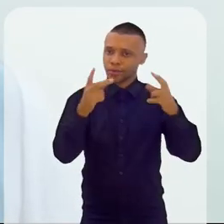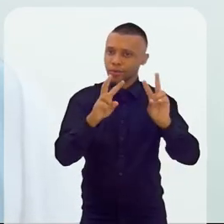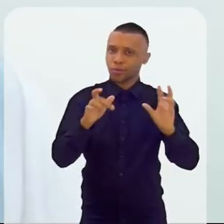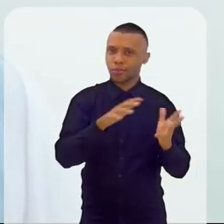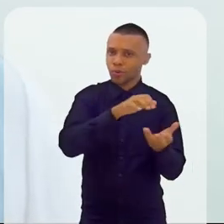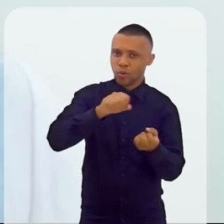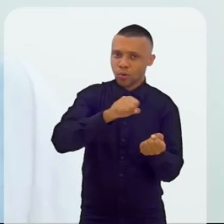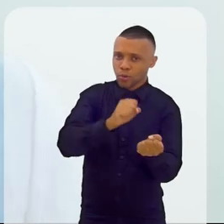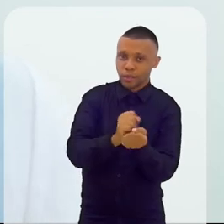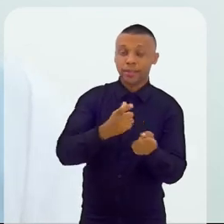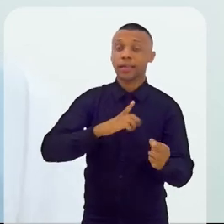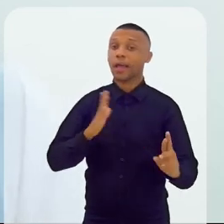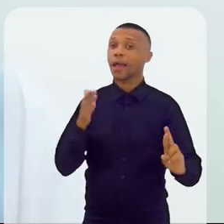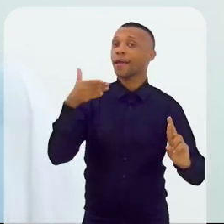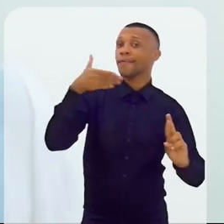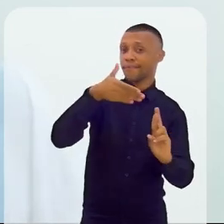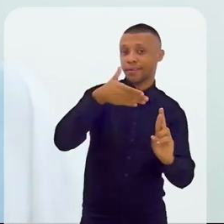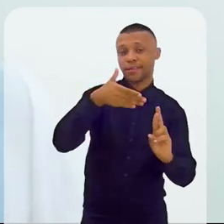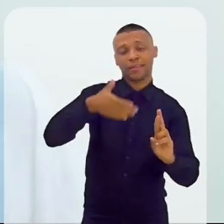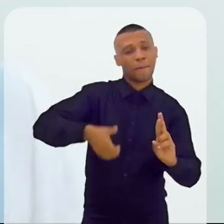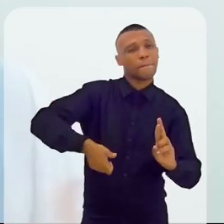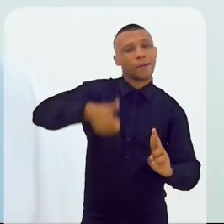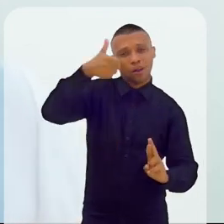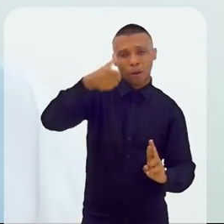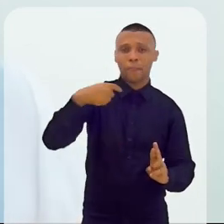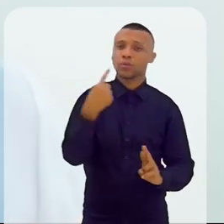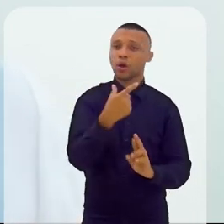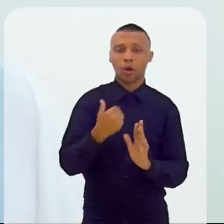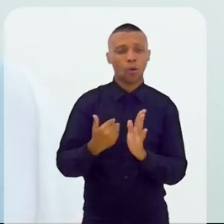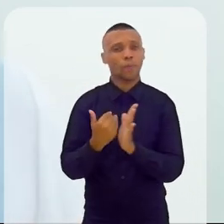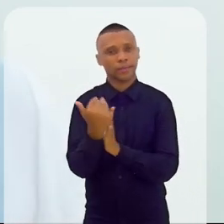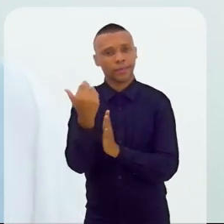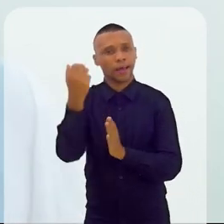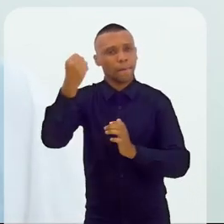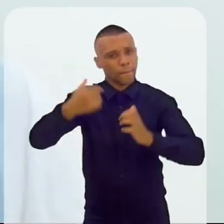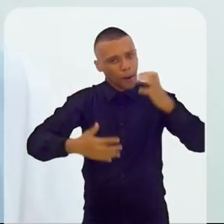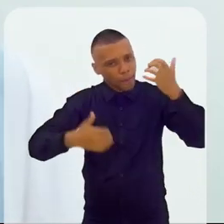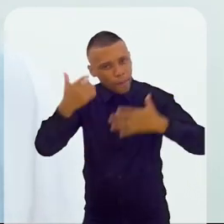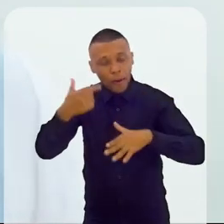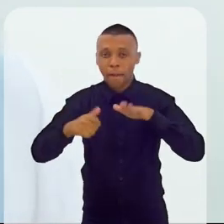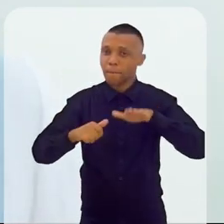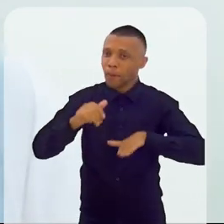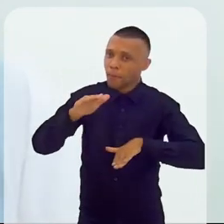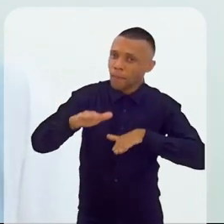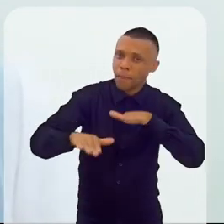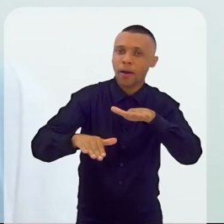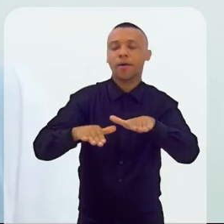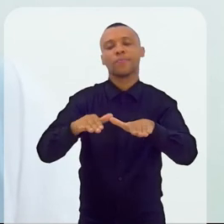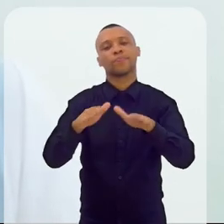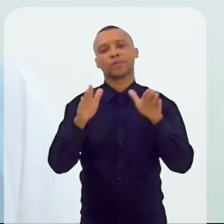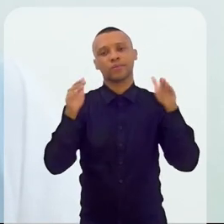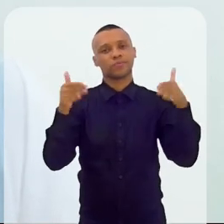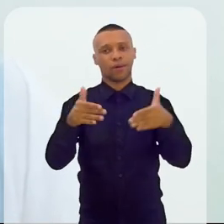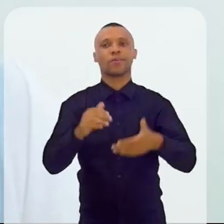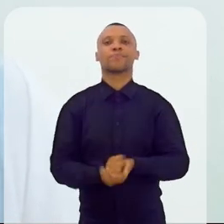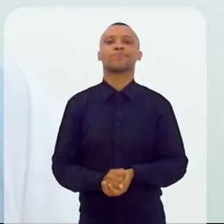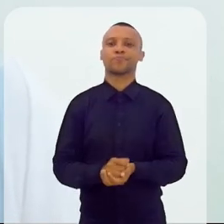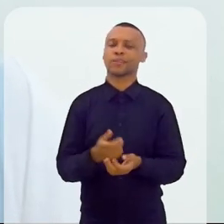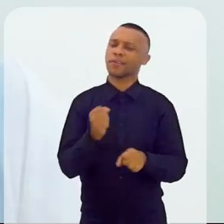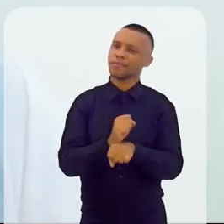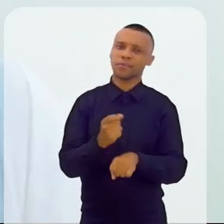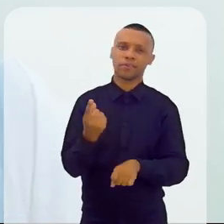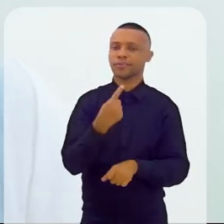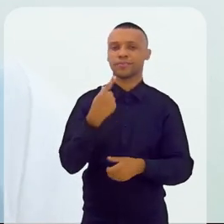fala de sustentabilidade. E quando a gente tem referência, é melhor ainda para a gente começar e dar os primeiros passos aí nessa